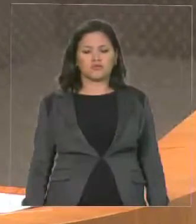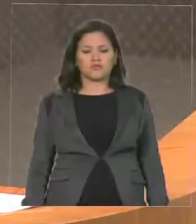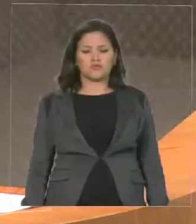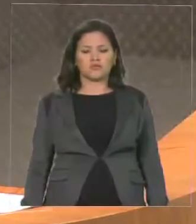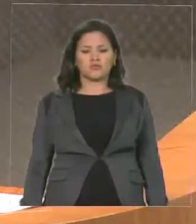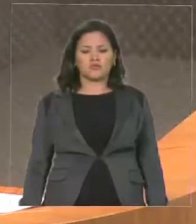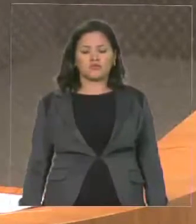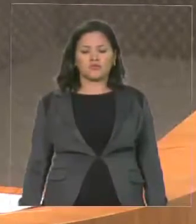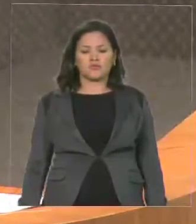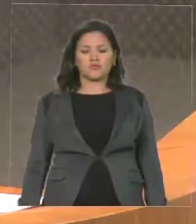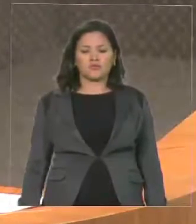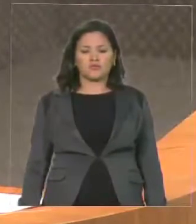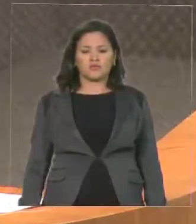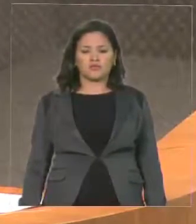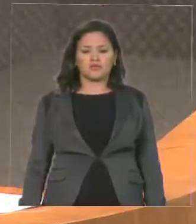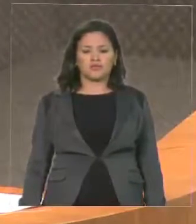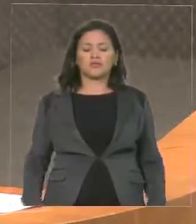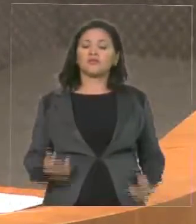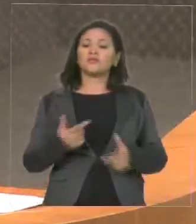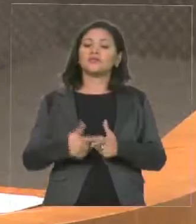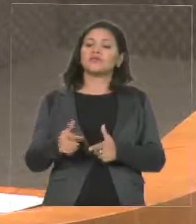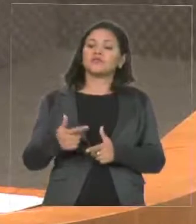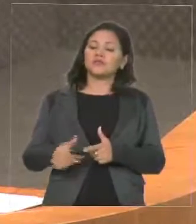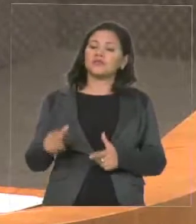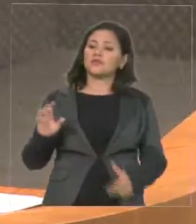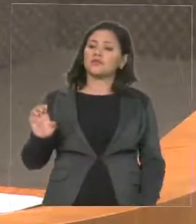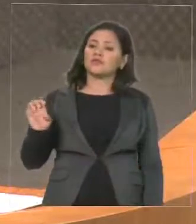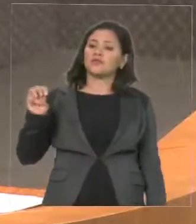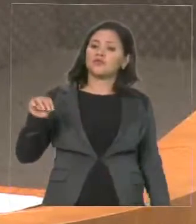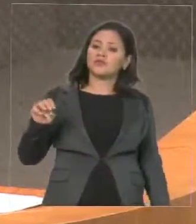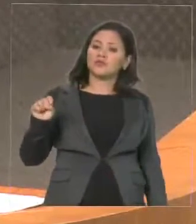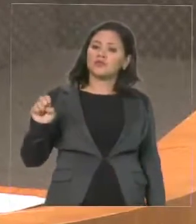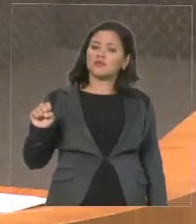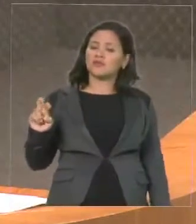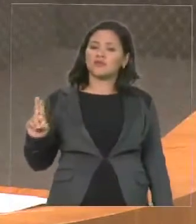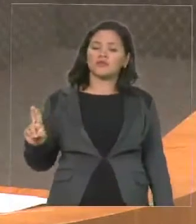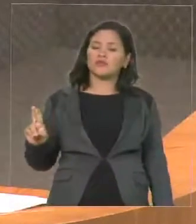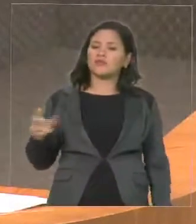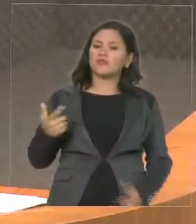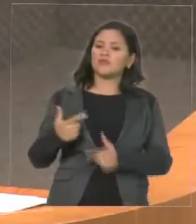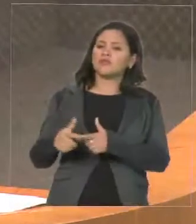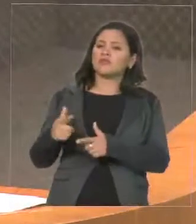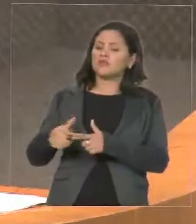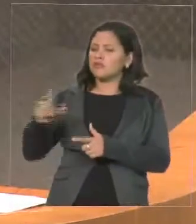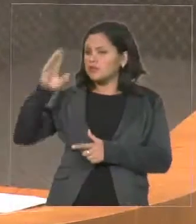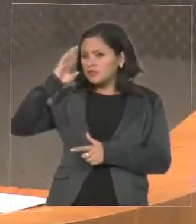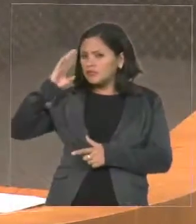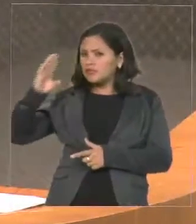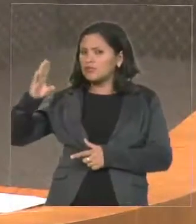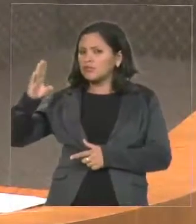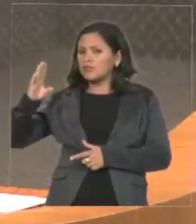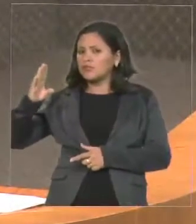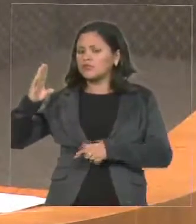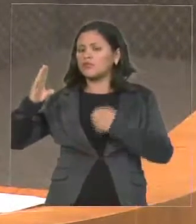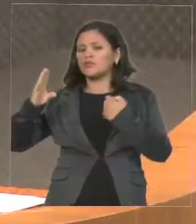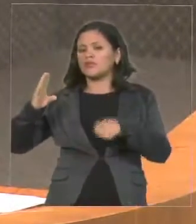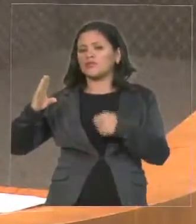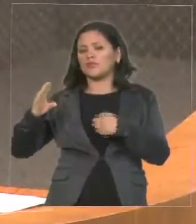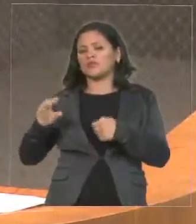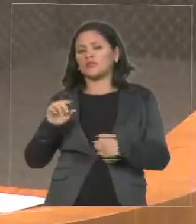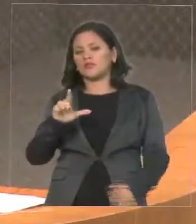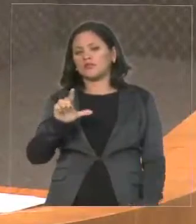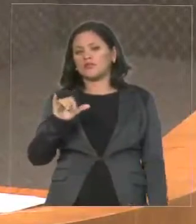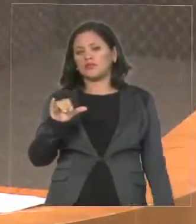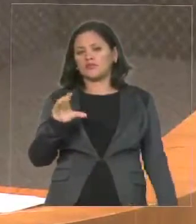dois anos. Sabe qual é dos grandes problemas que a MC tem, deputada? Ela é sujeita à lei de licitações, que as OSCIPs não